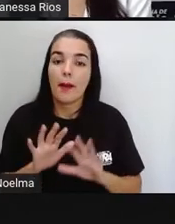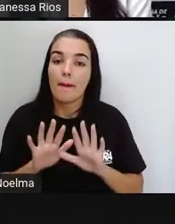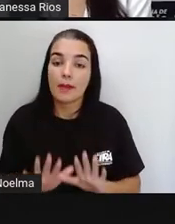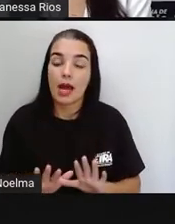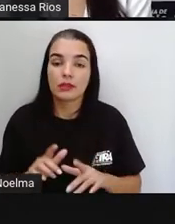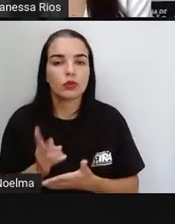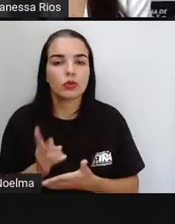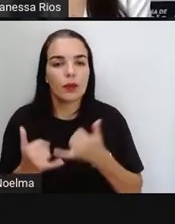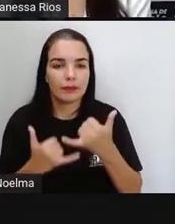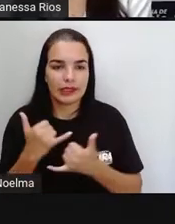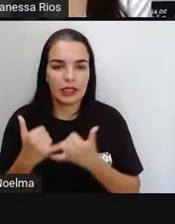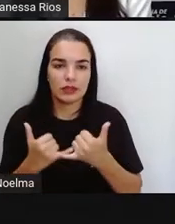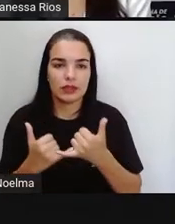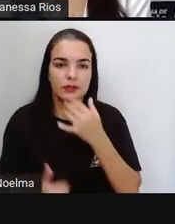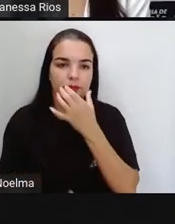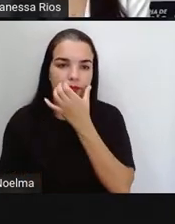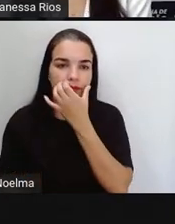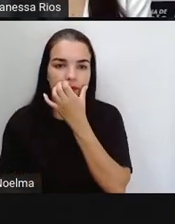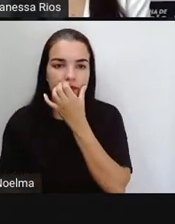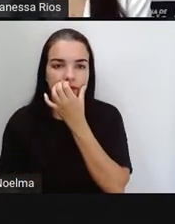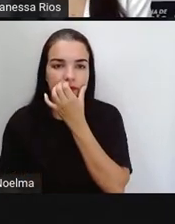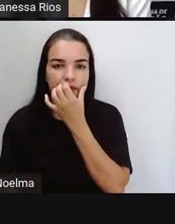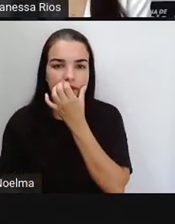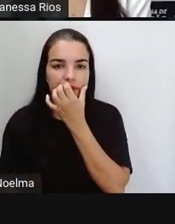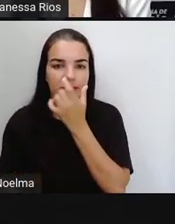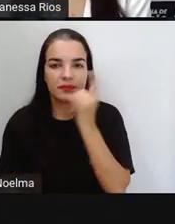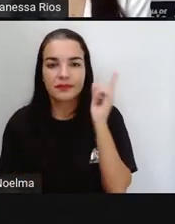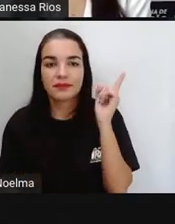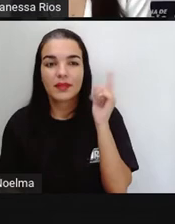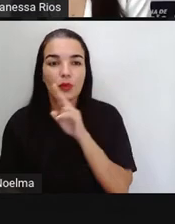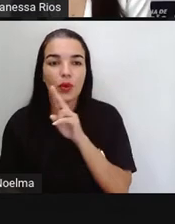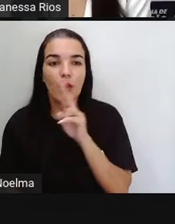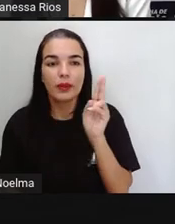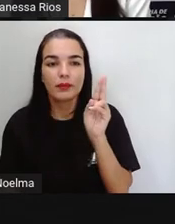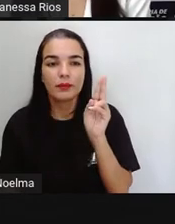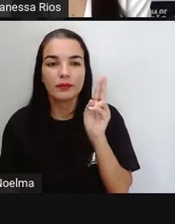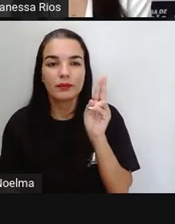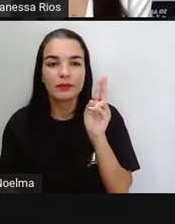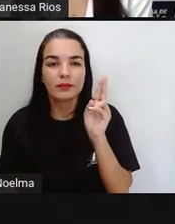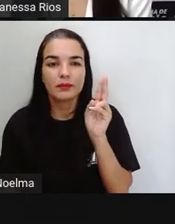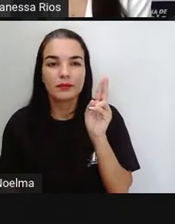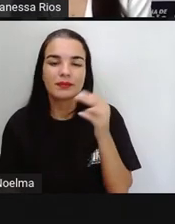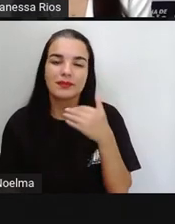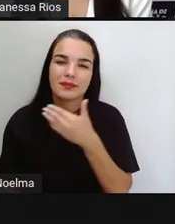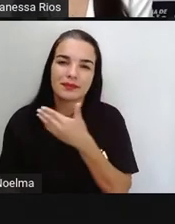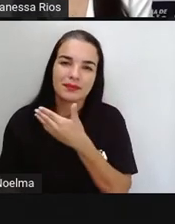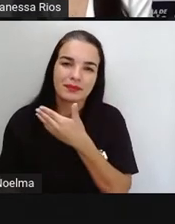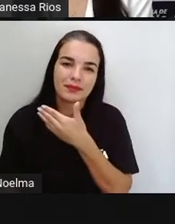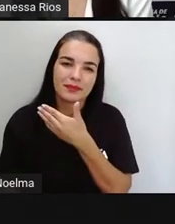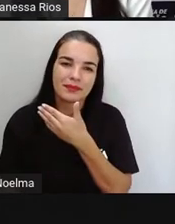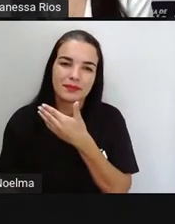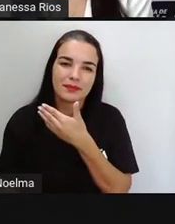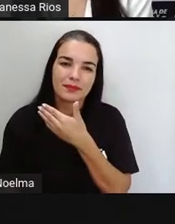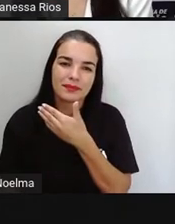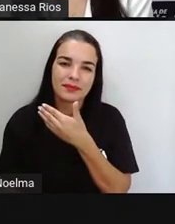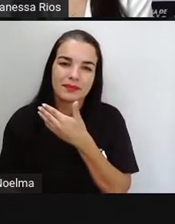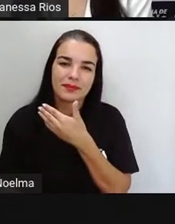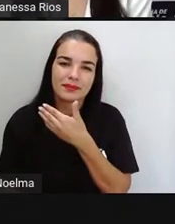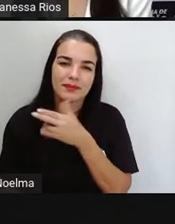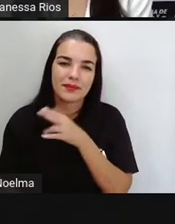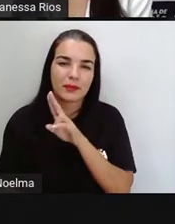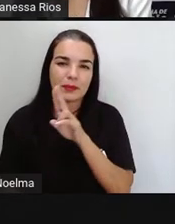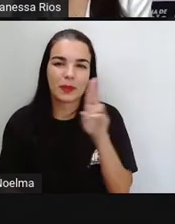as brincadeiras, elas acontecem, né? Sabe o nome dessa? Olha só. Essa aí pode ser conhecida como